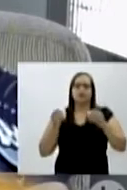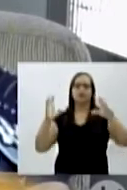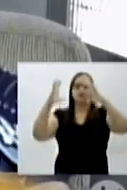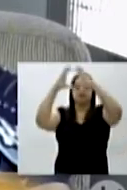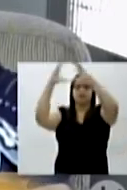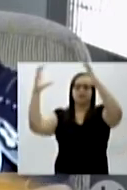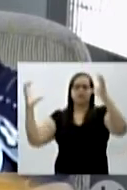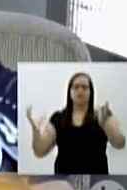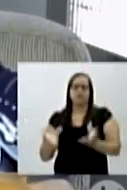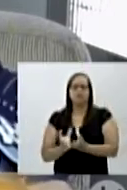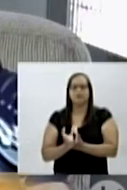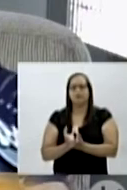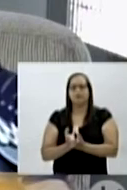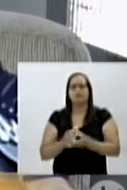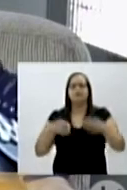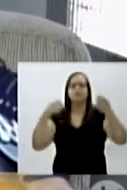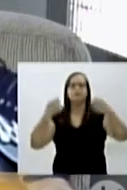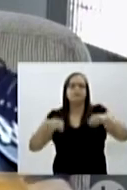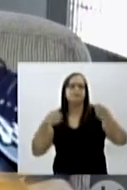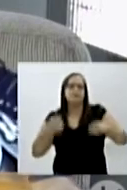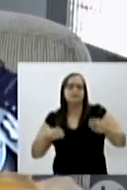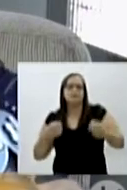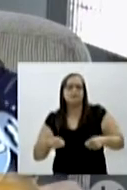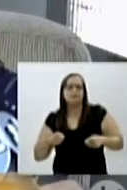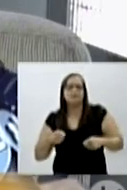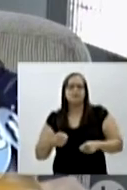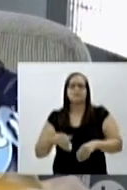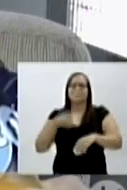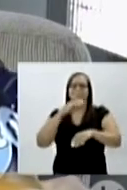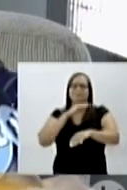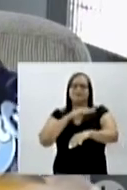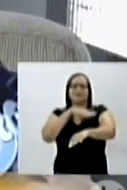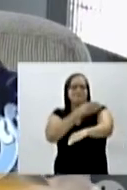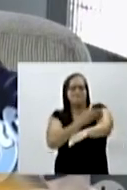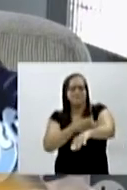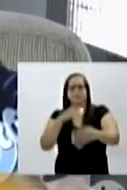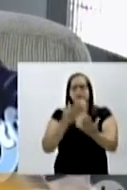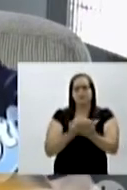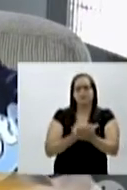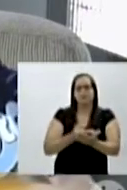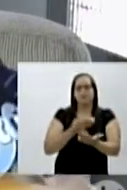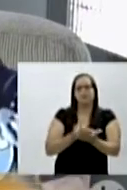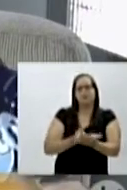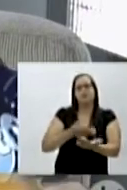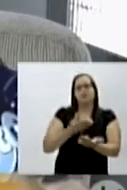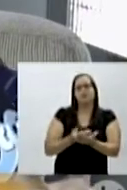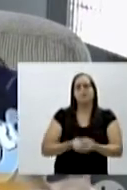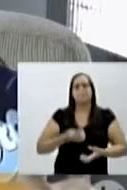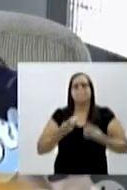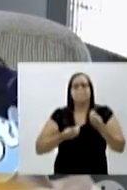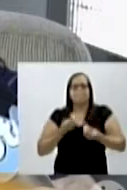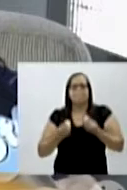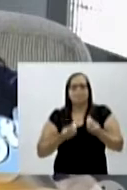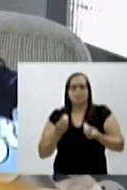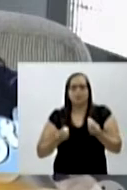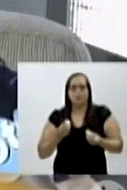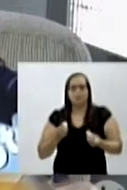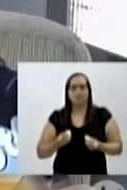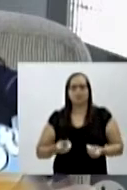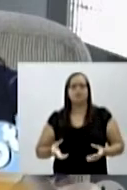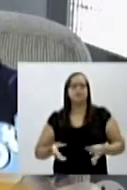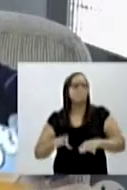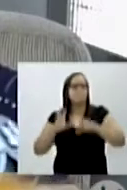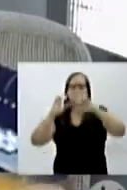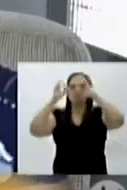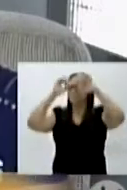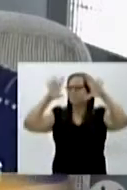universal. E o que ela precisa? que ela exige? Dedicação e empenho. Só isso. Se dedicando e tendo o empenho,